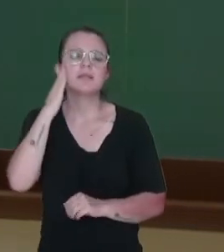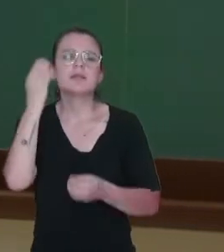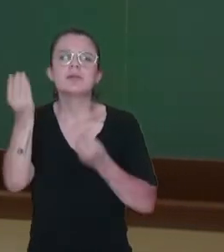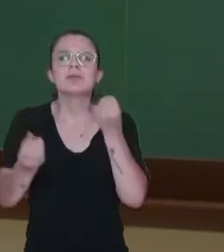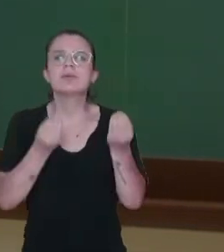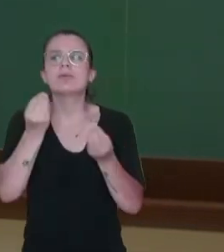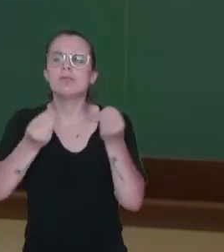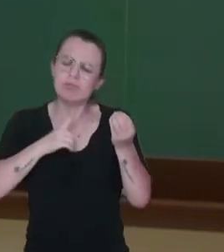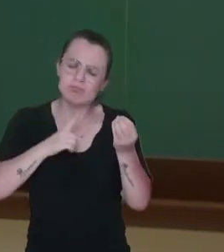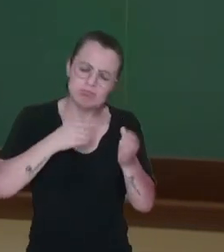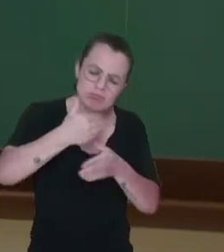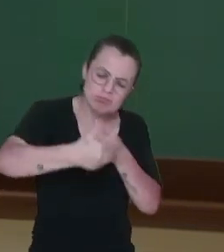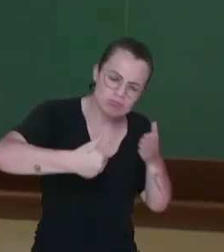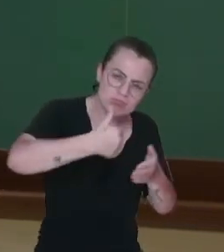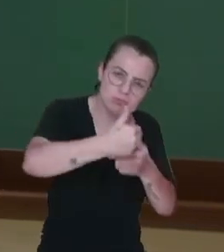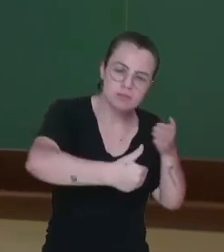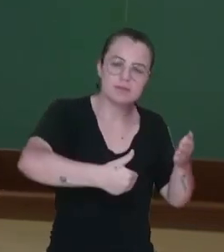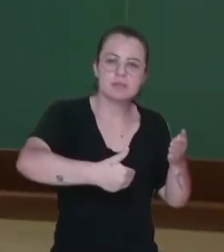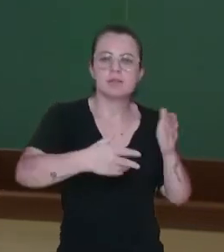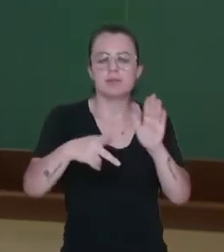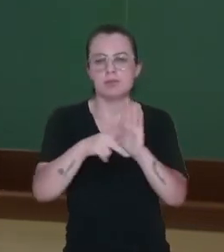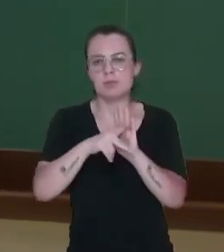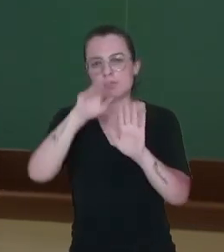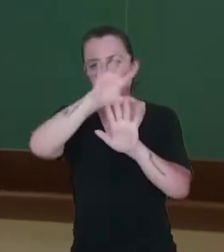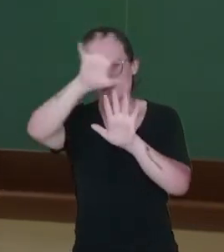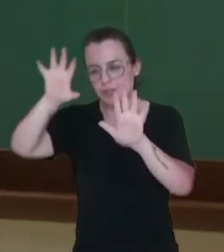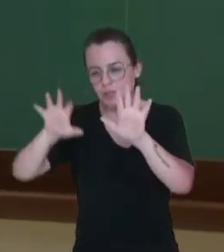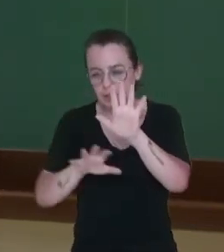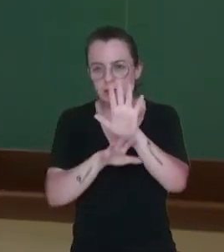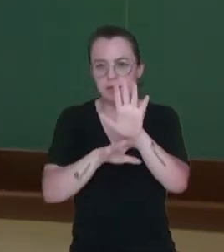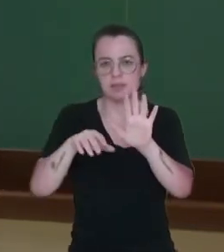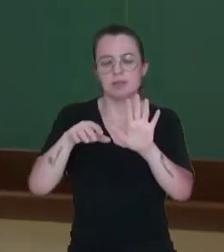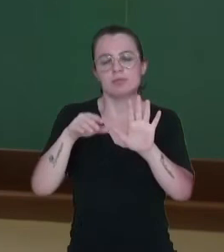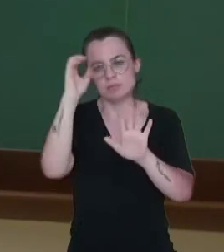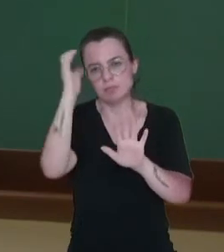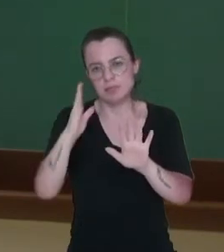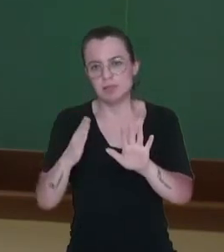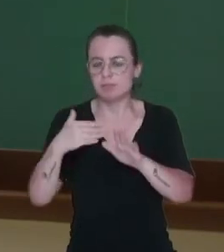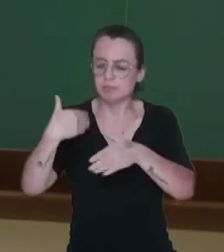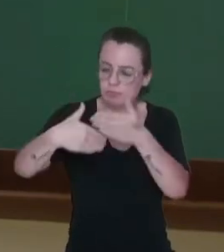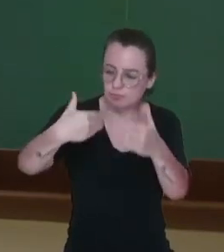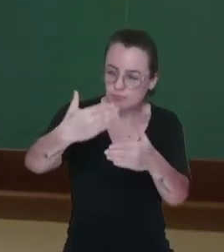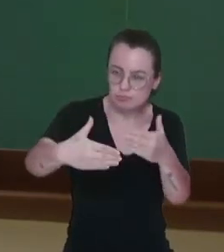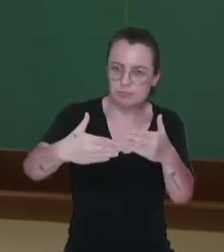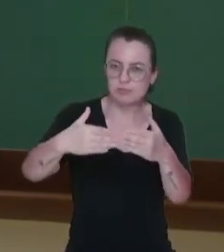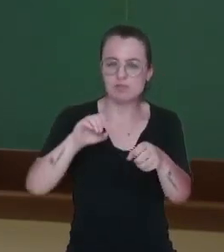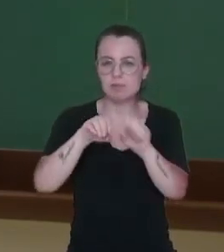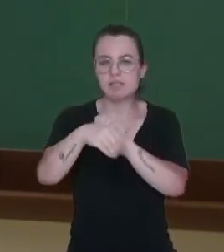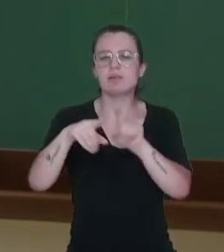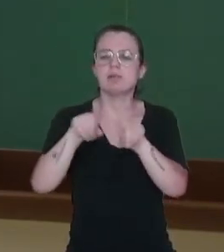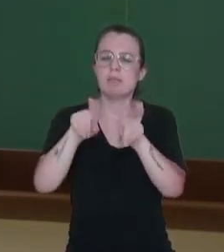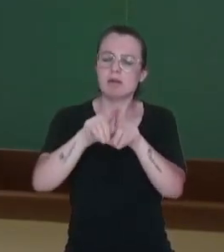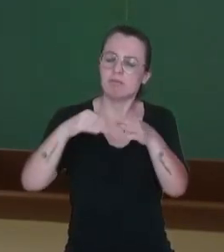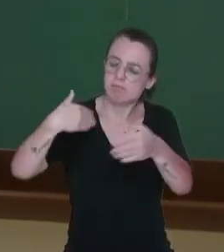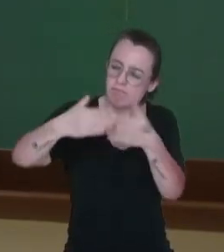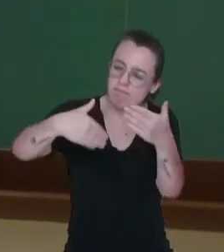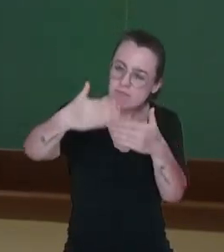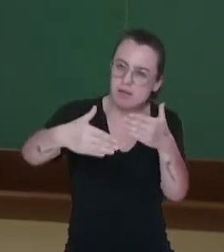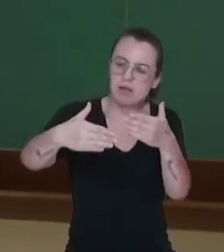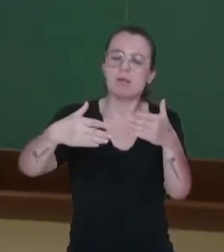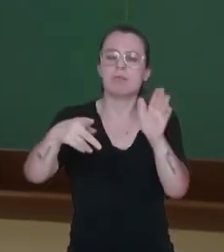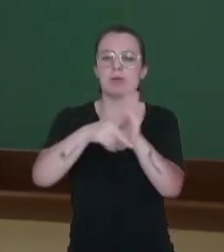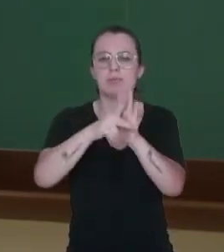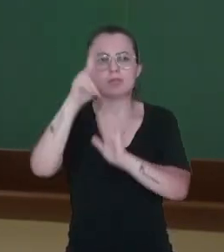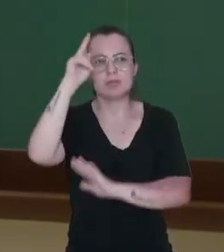esse processo de regionalização do Brasil ao longo da sua formação, ao longo da sua história. Então, gente começa ali